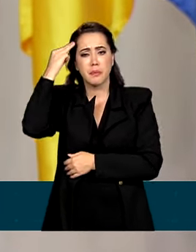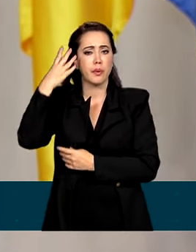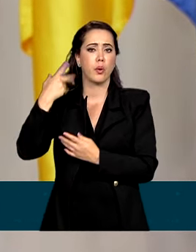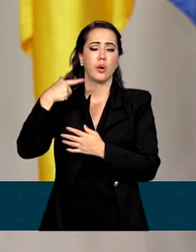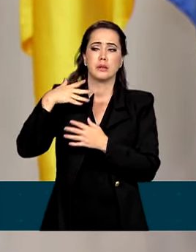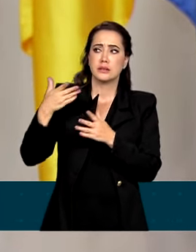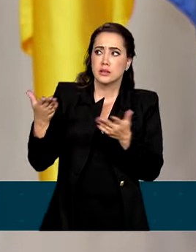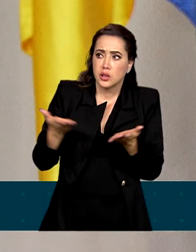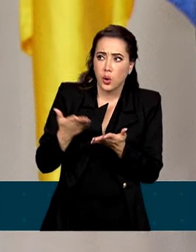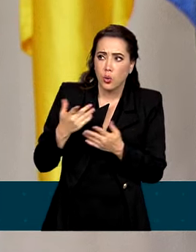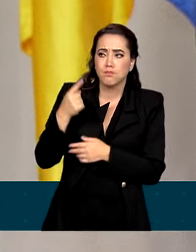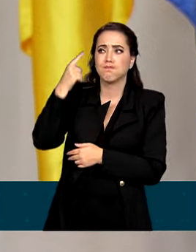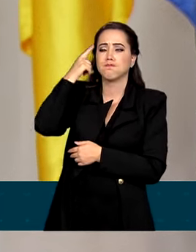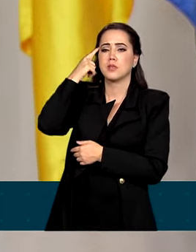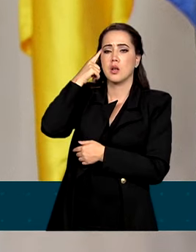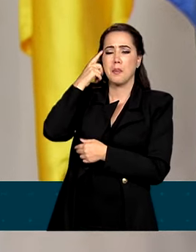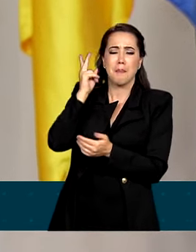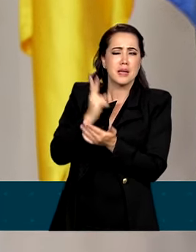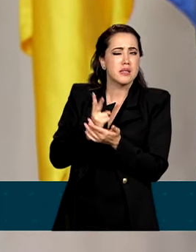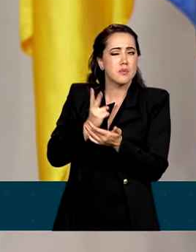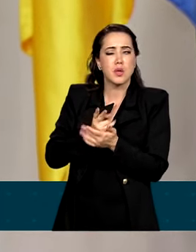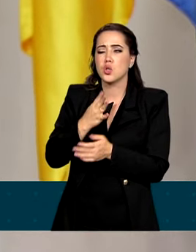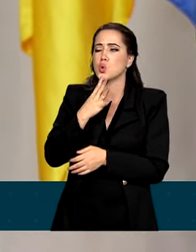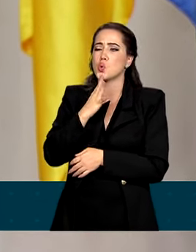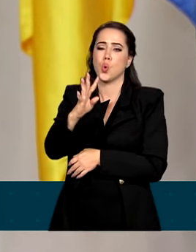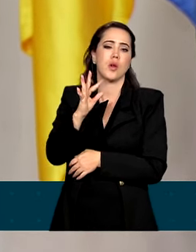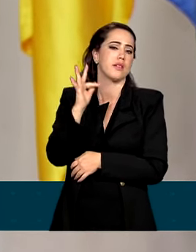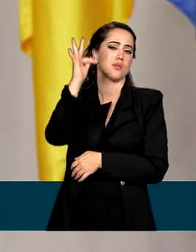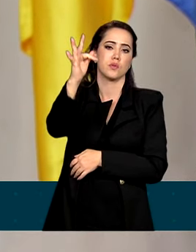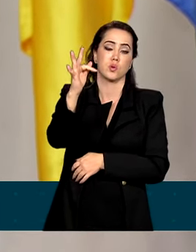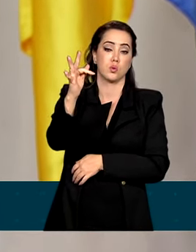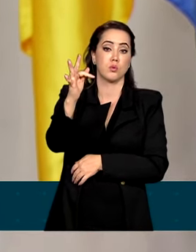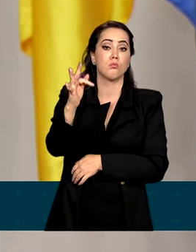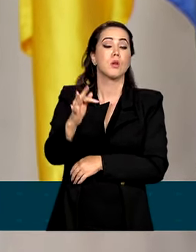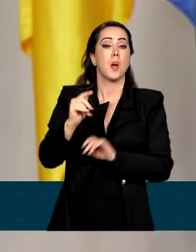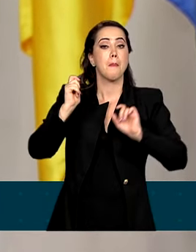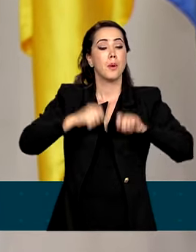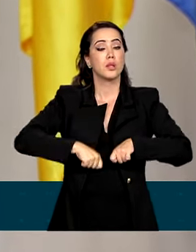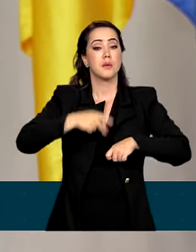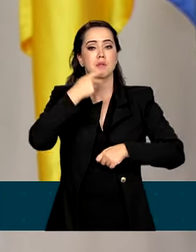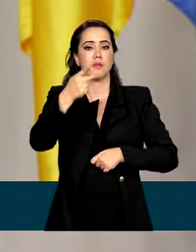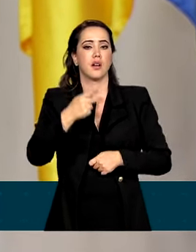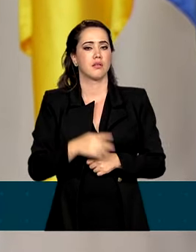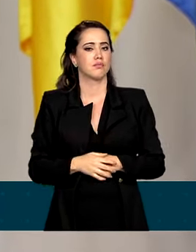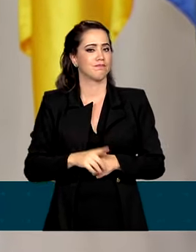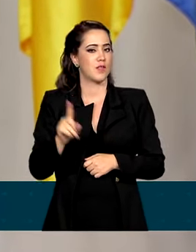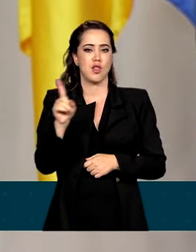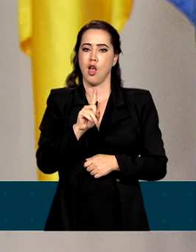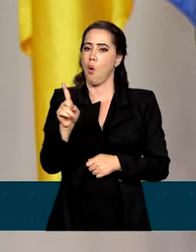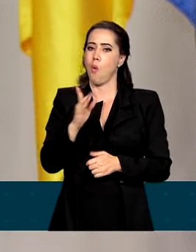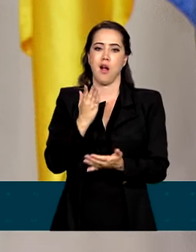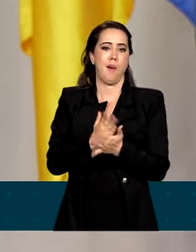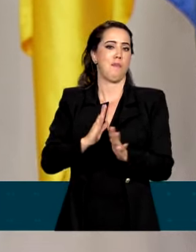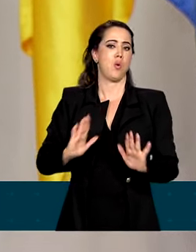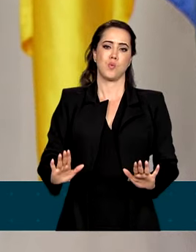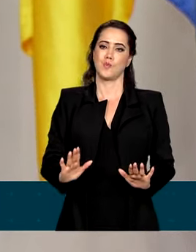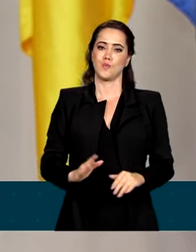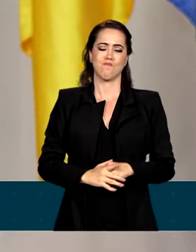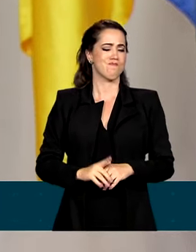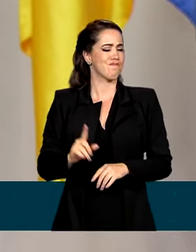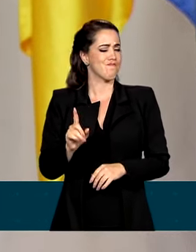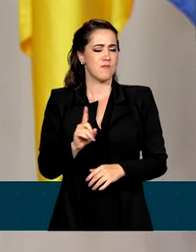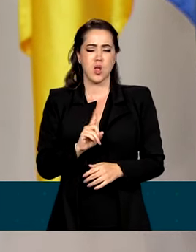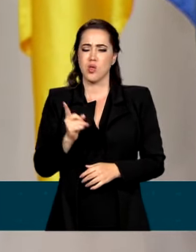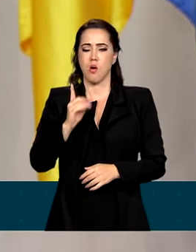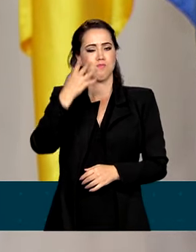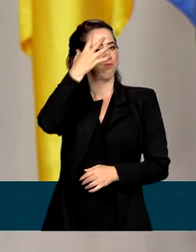que não tenhamos o dom da evidência, que nos permitem afirmar, não ficará por isso mesmo. Não me